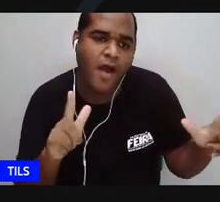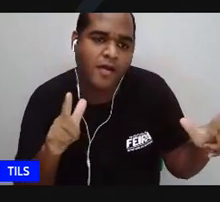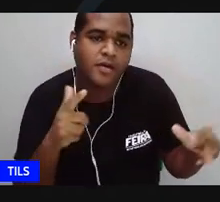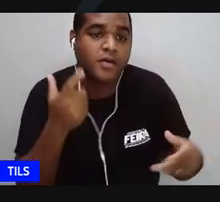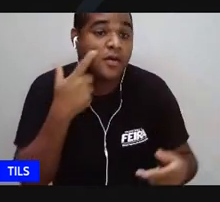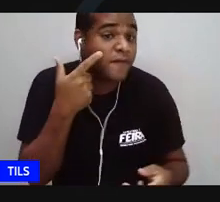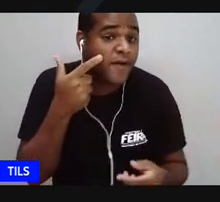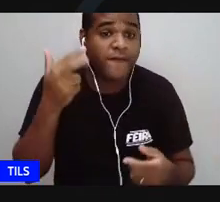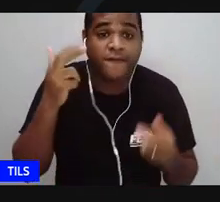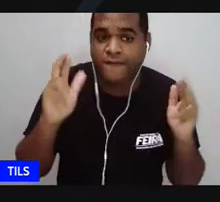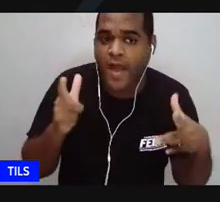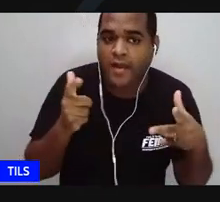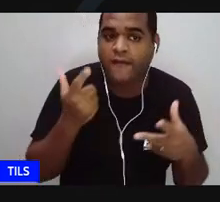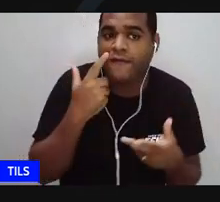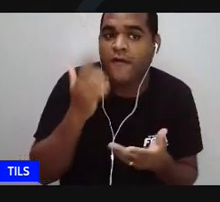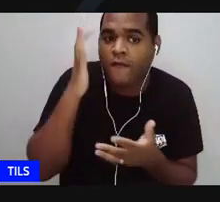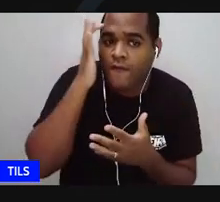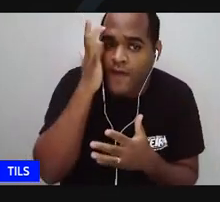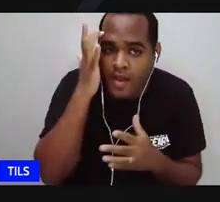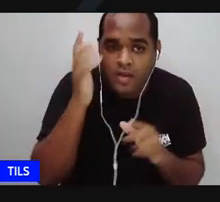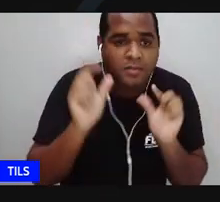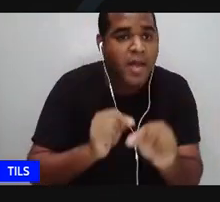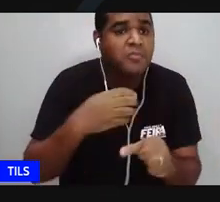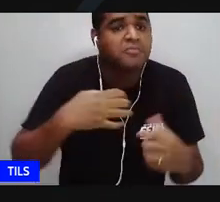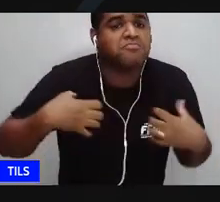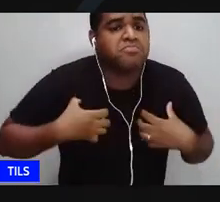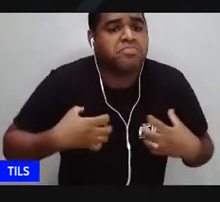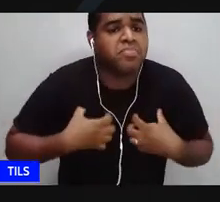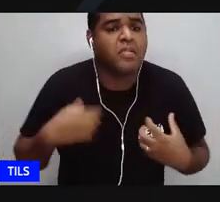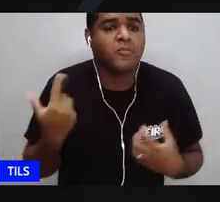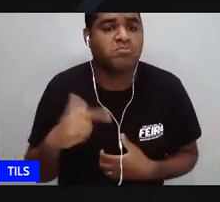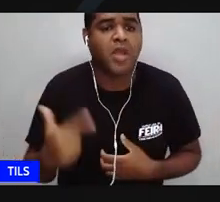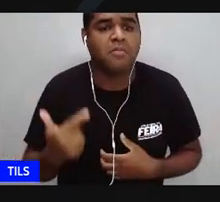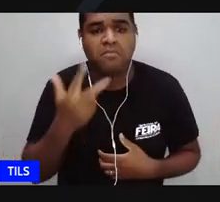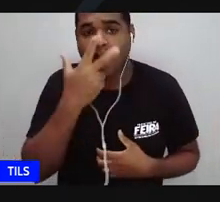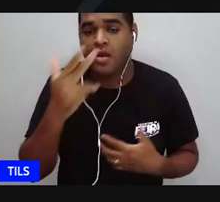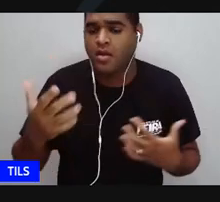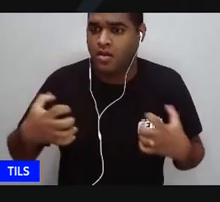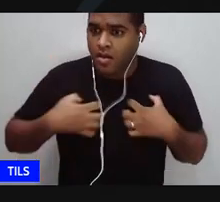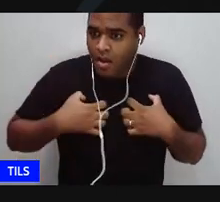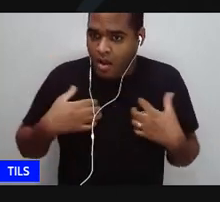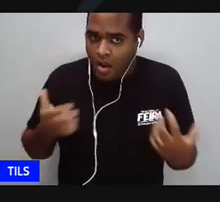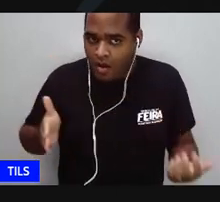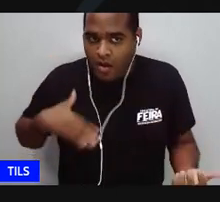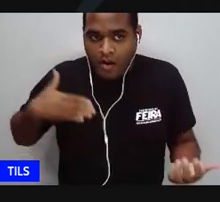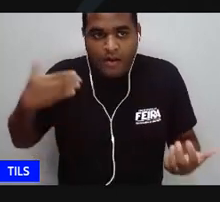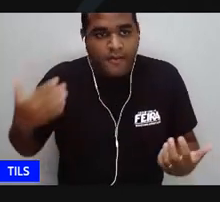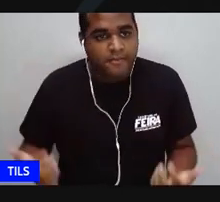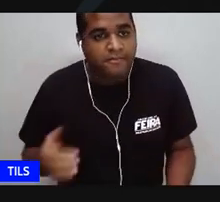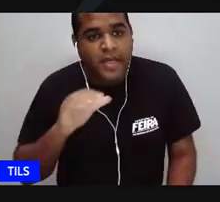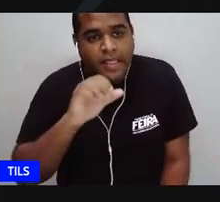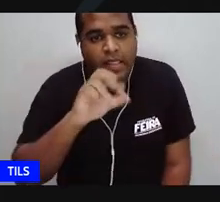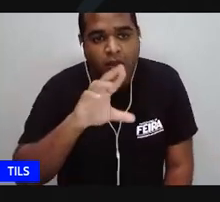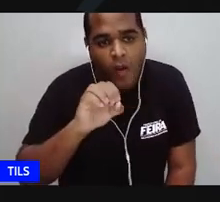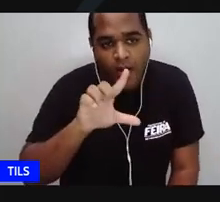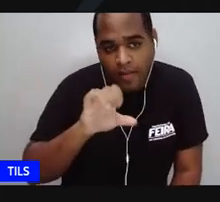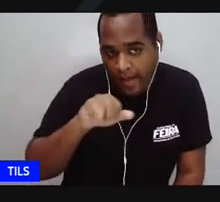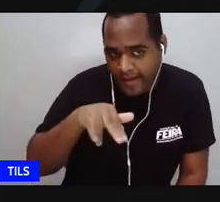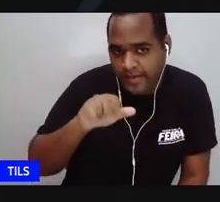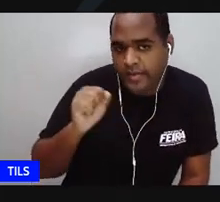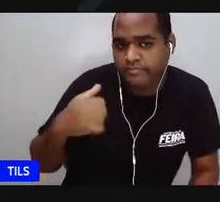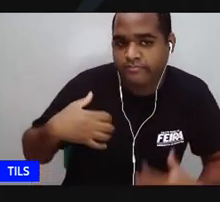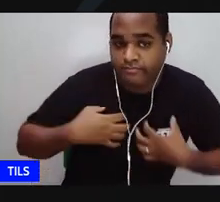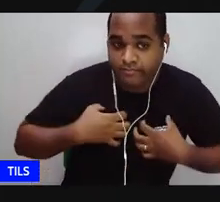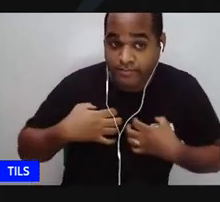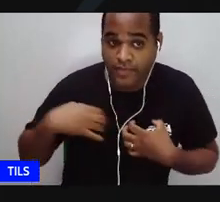Ela vê o que ela acha, ela não sente. Ela tem pressão. Carolina, ela sentia. Então, Carolina, uma